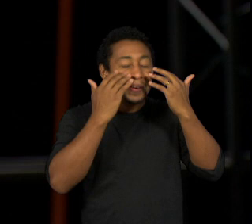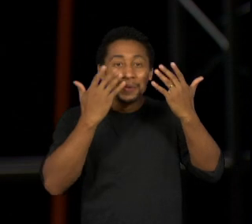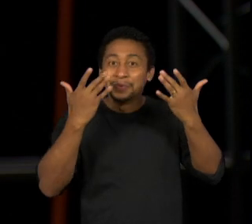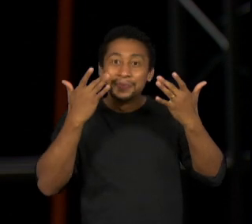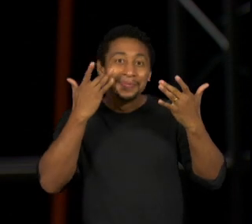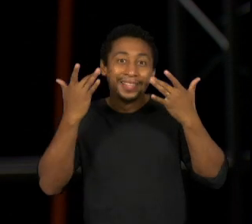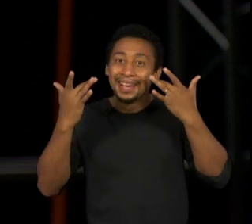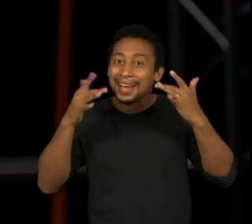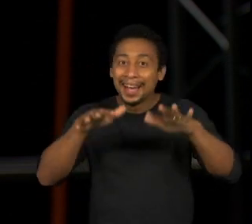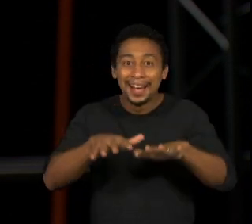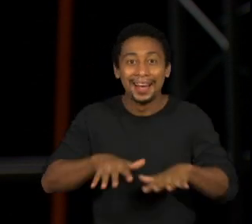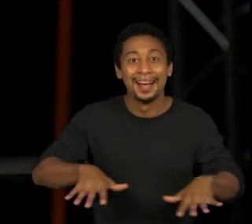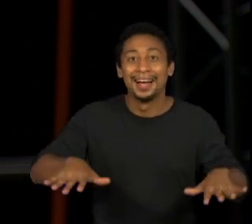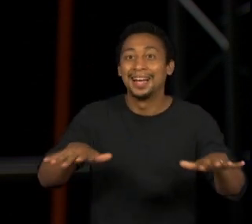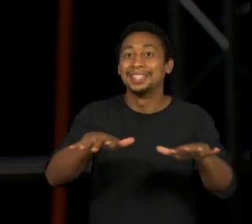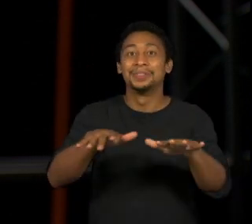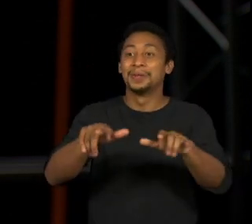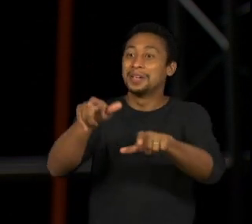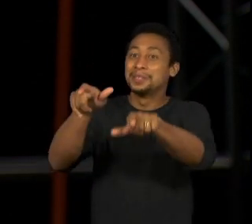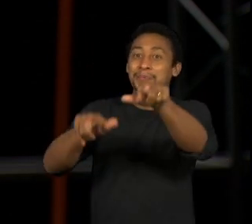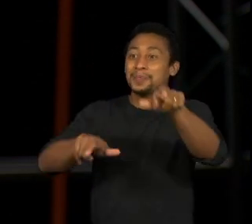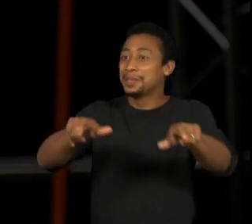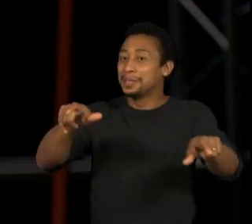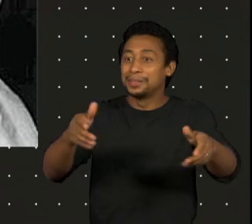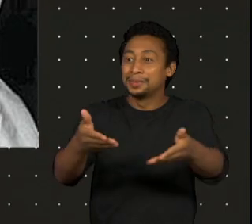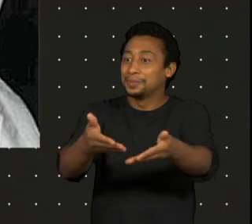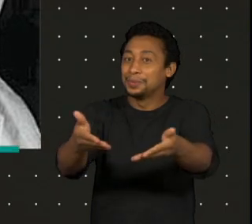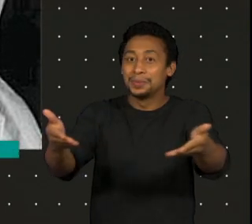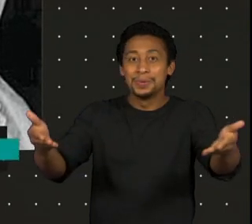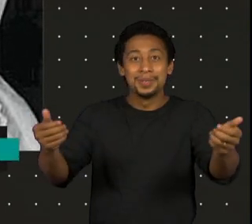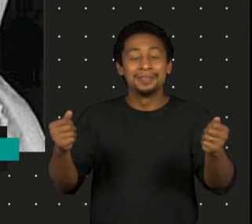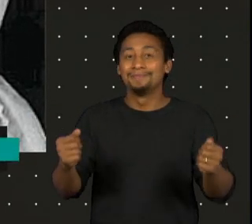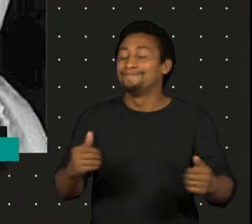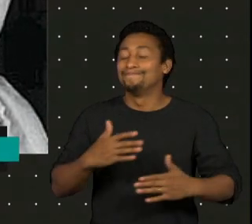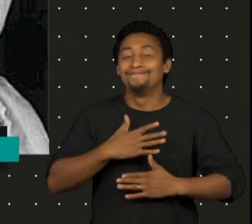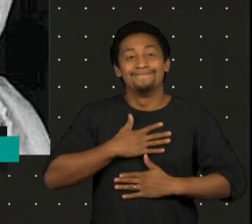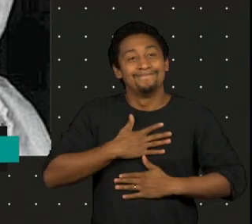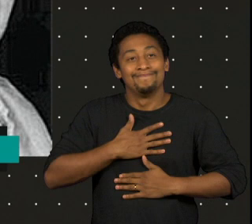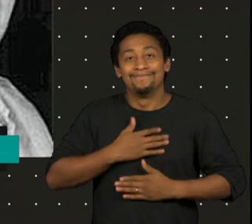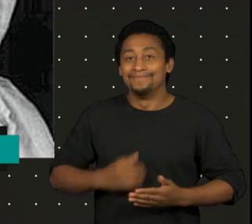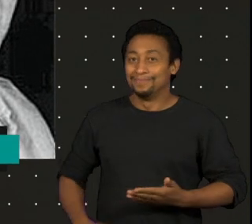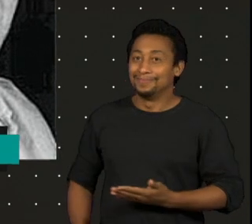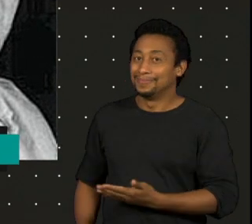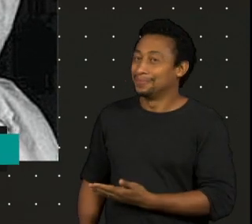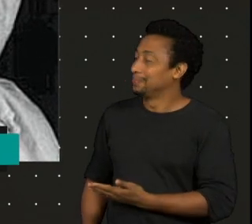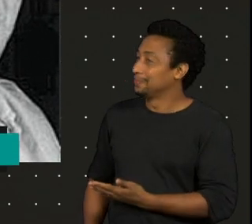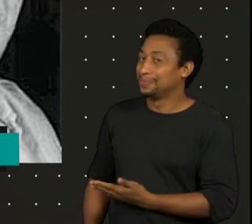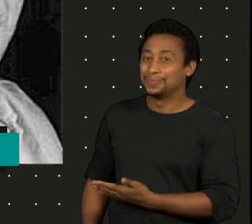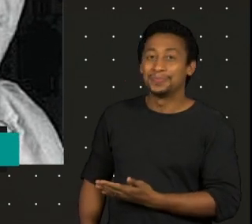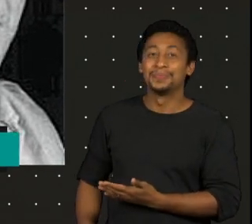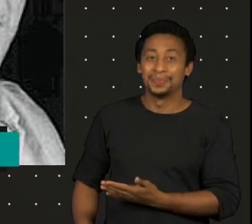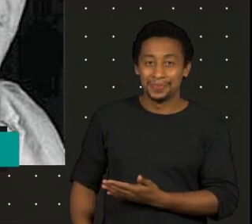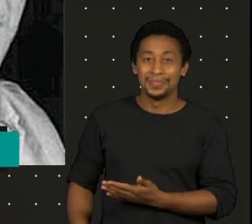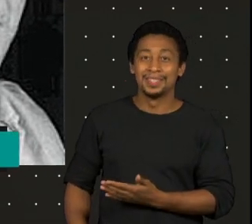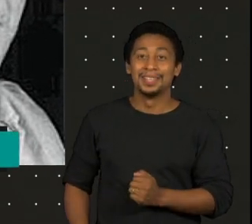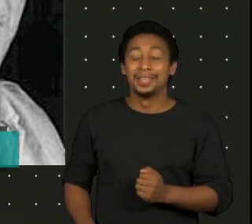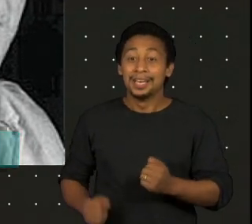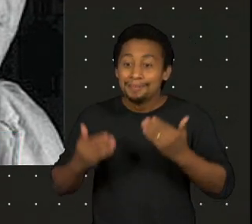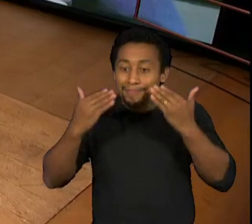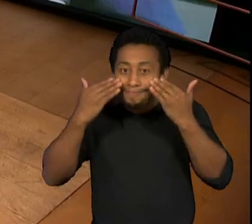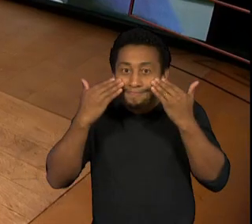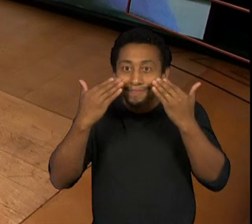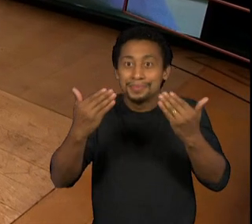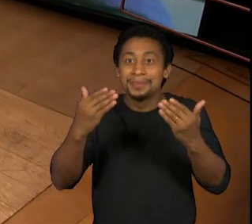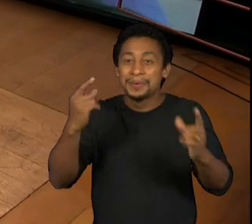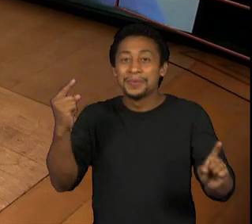interpretações. Me lembro, quase que presente, assim, o Lima, o Guarnieri, na minha frente. E isso